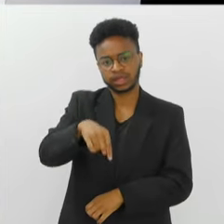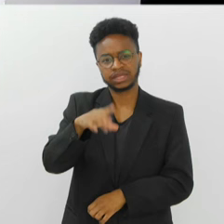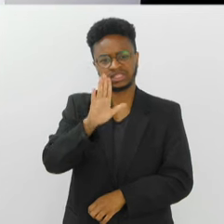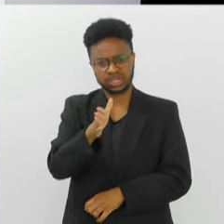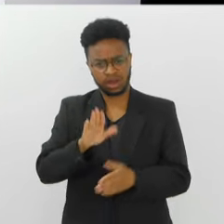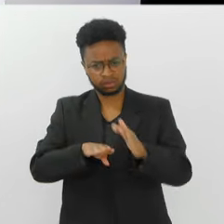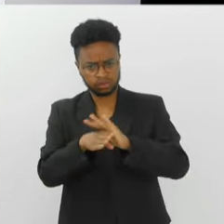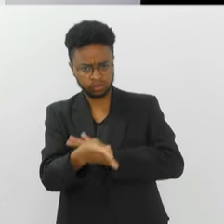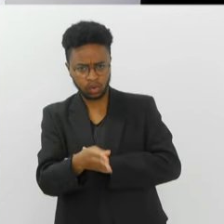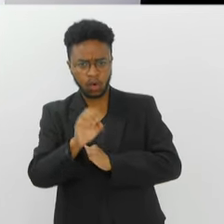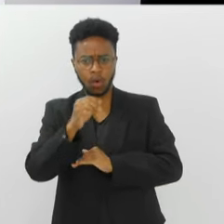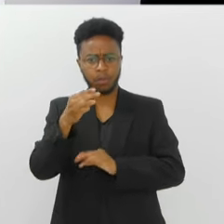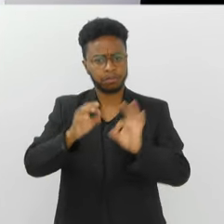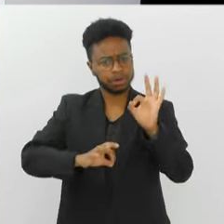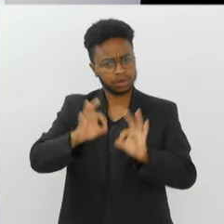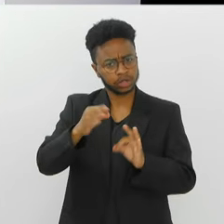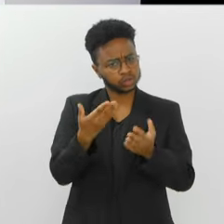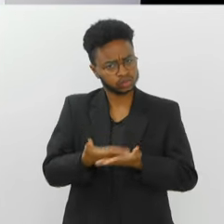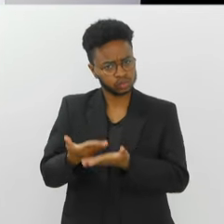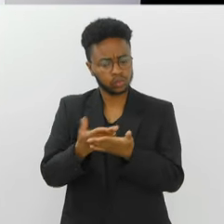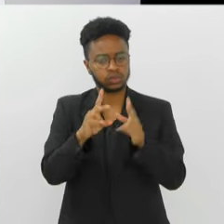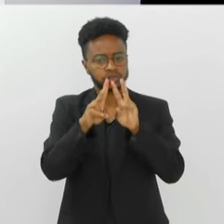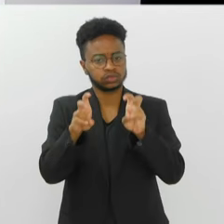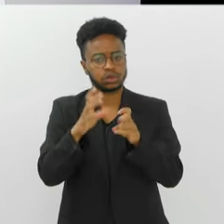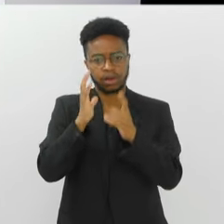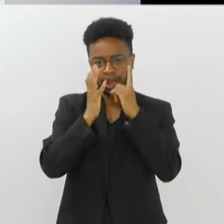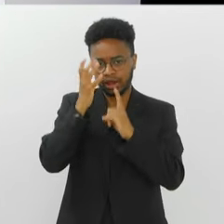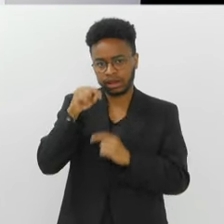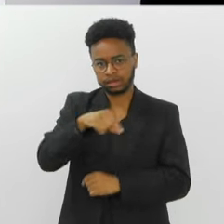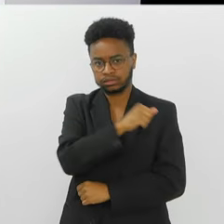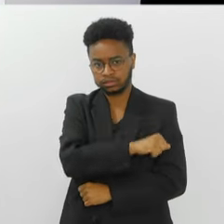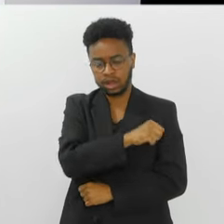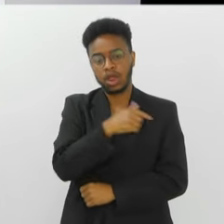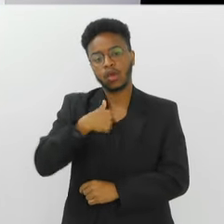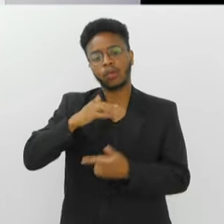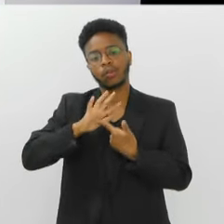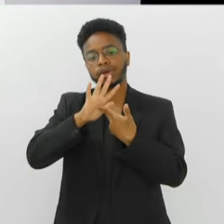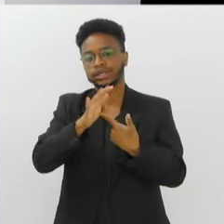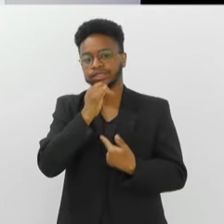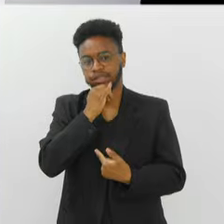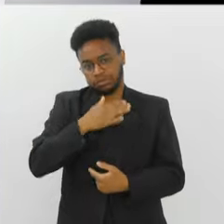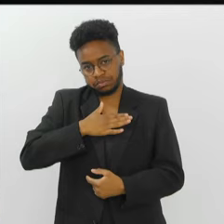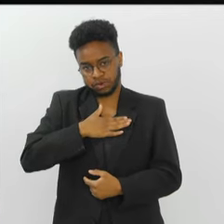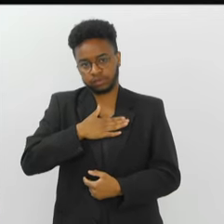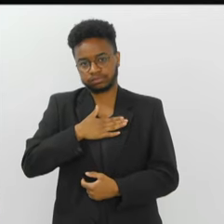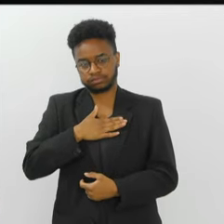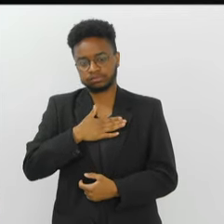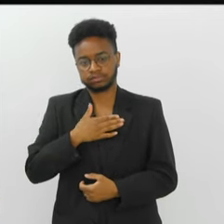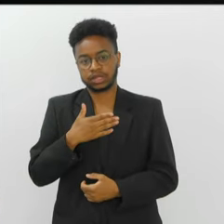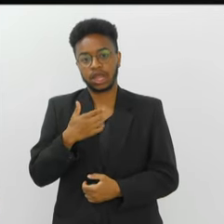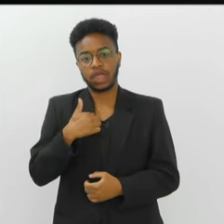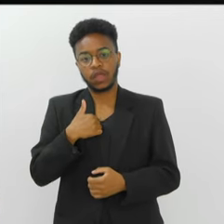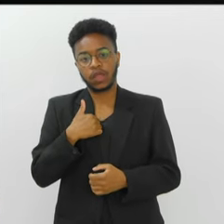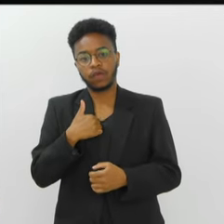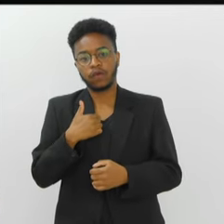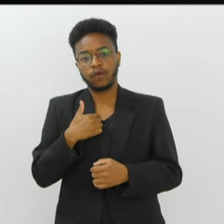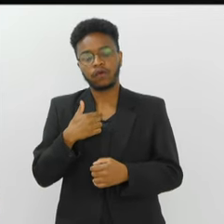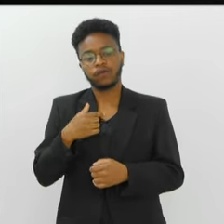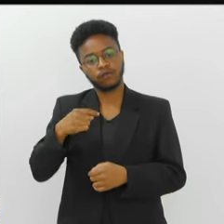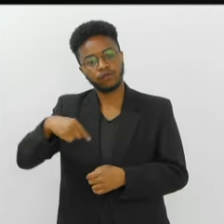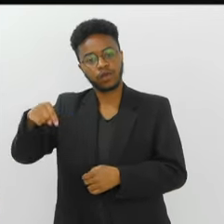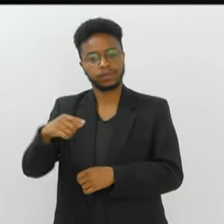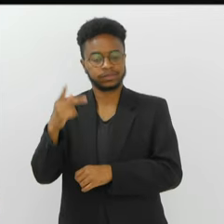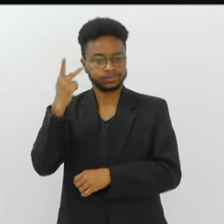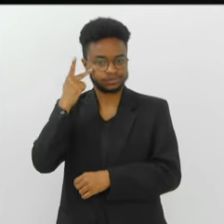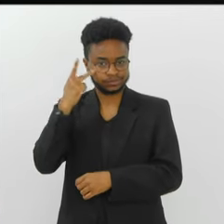Você já está se acostumando? Você se preparou? Você estudou? Porque eu vou destacar, exemplo, o meu exemplo, no caso, que quando eu fui para São Paulo